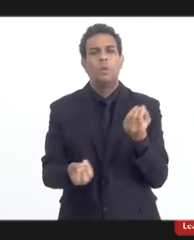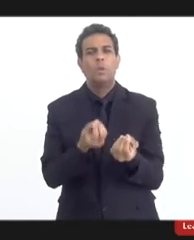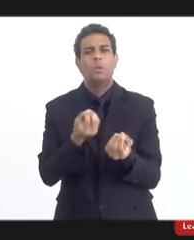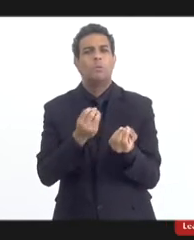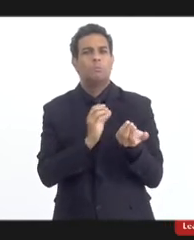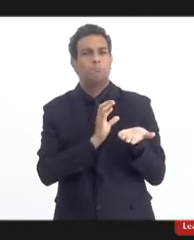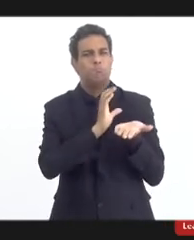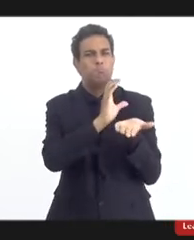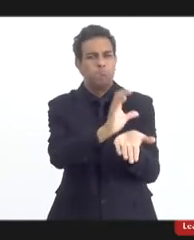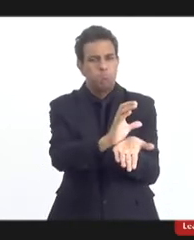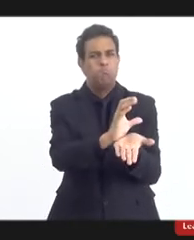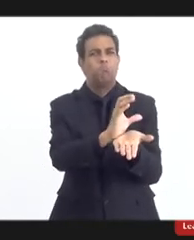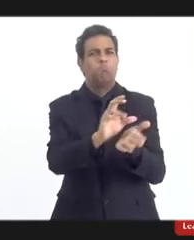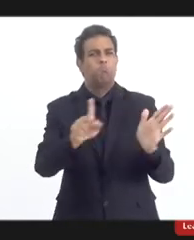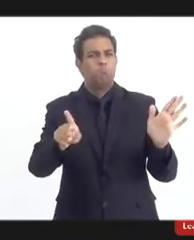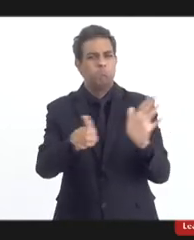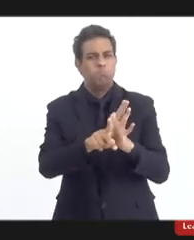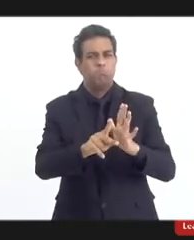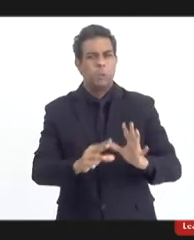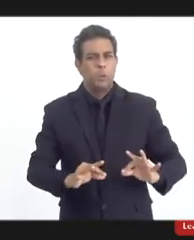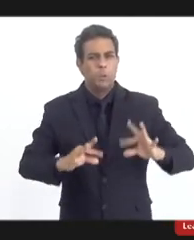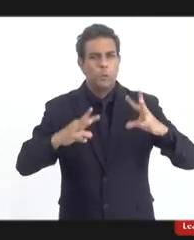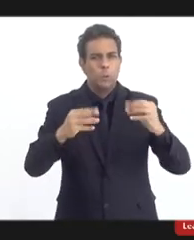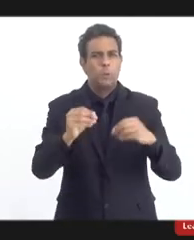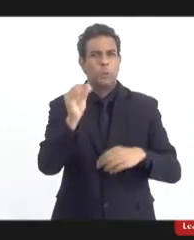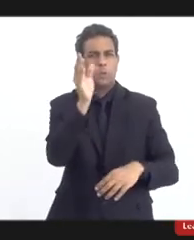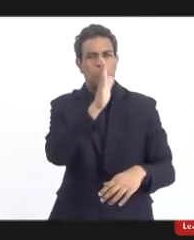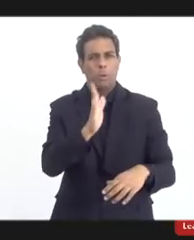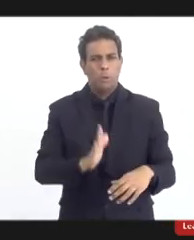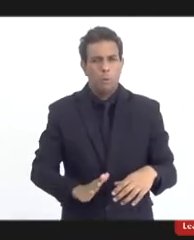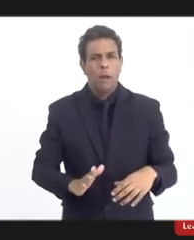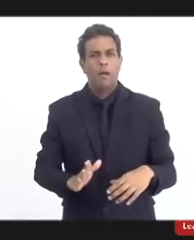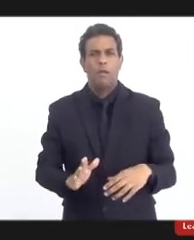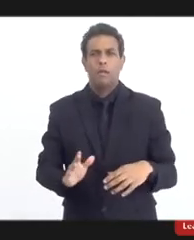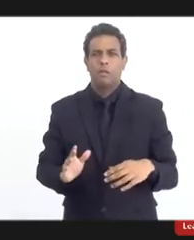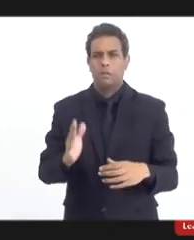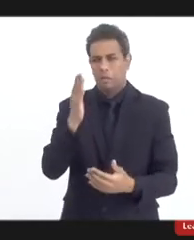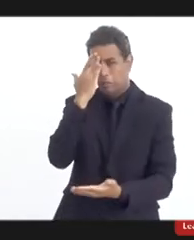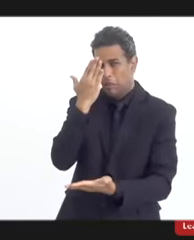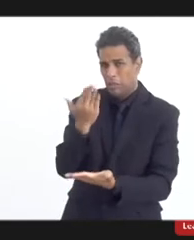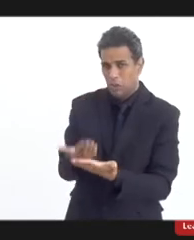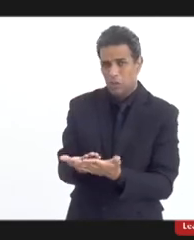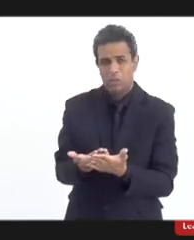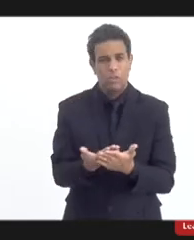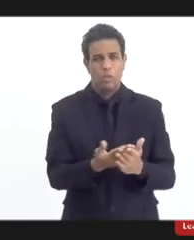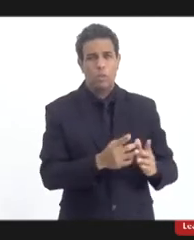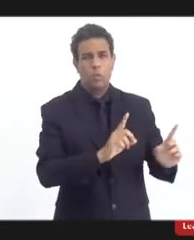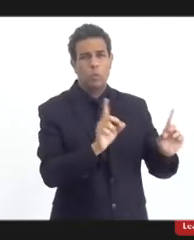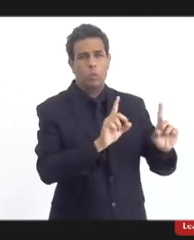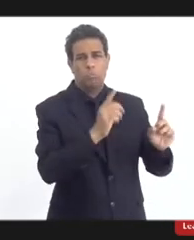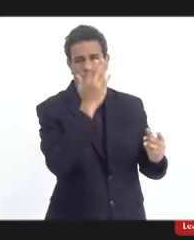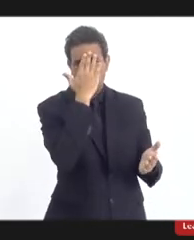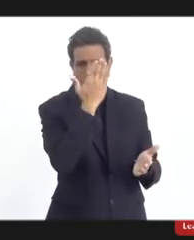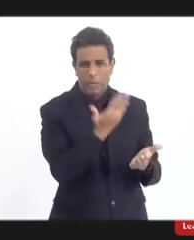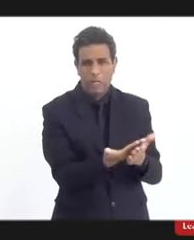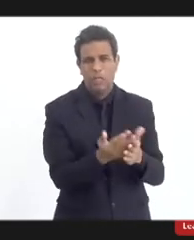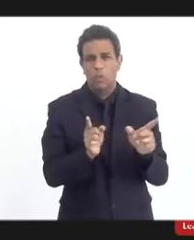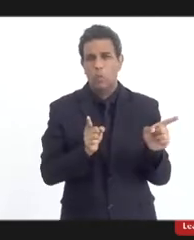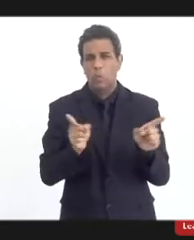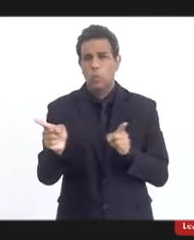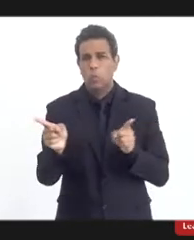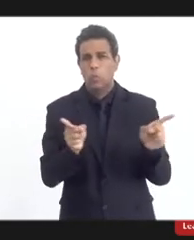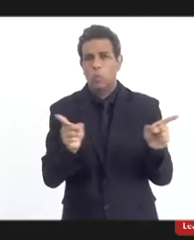financiado por todos os brasileiros, os descrentes, os crentes nós temos que lembrar que,